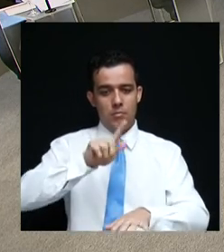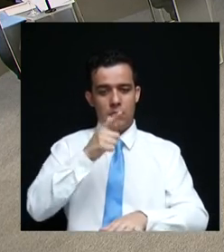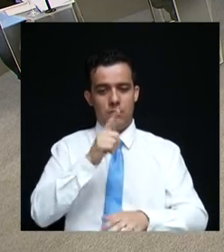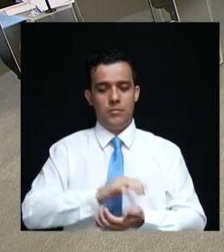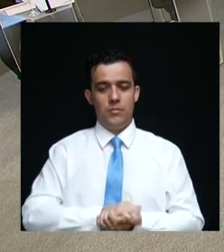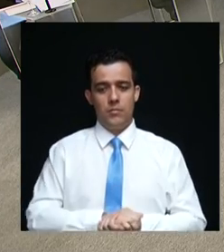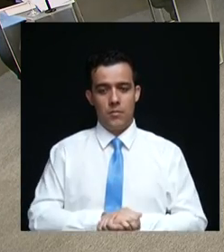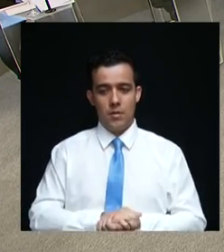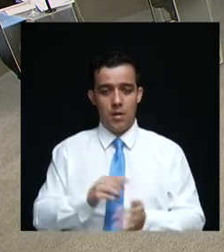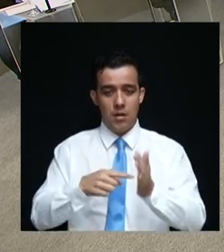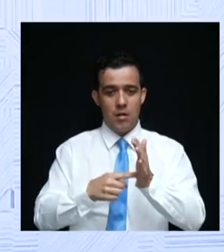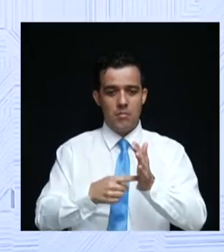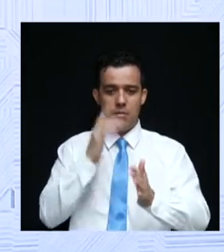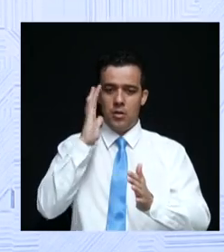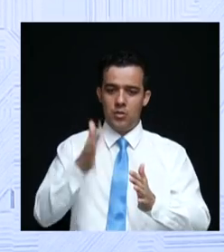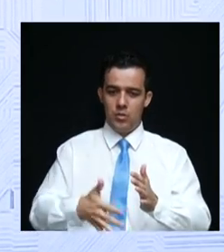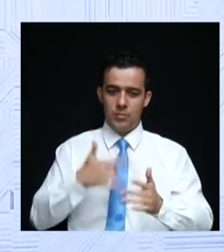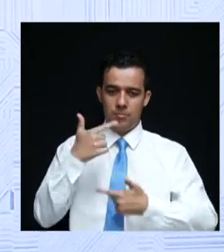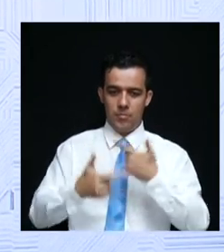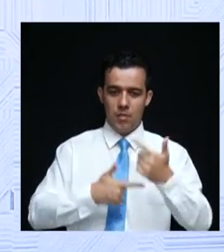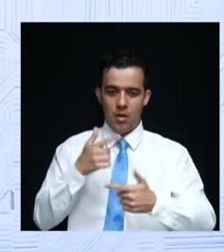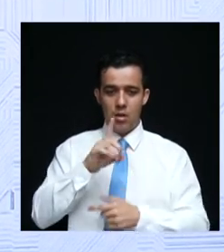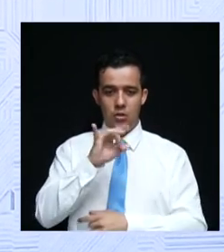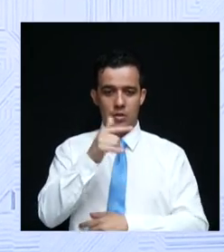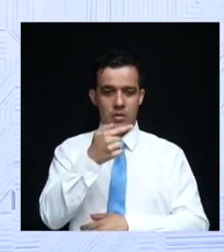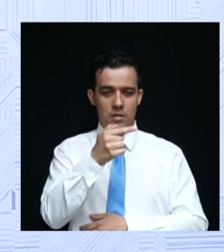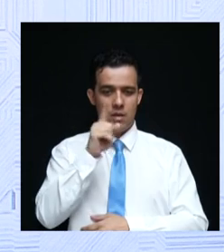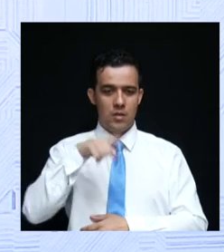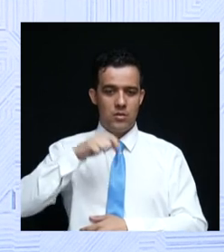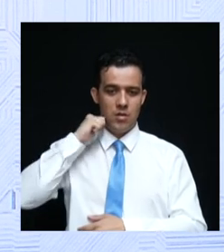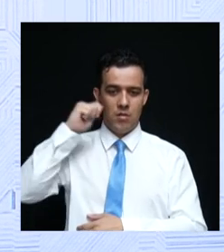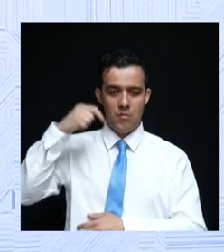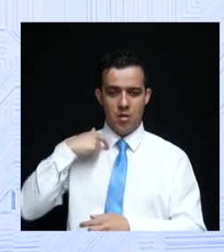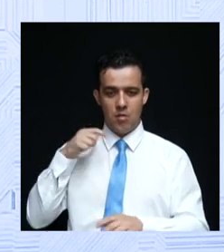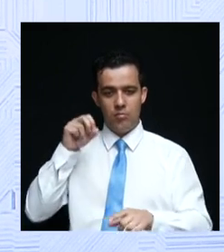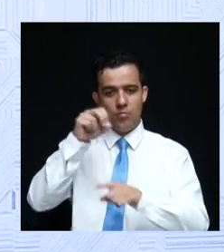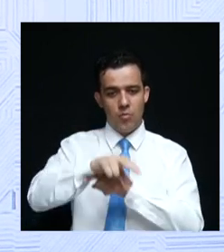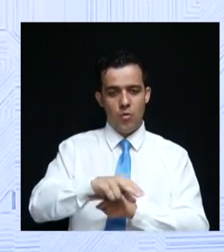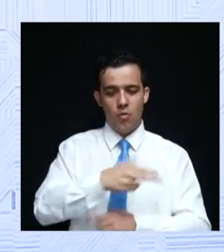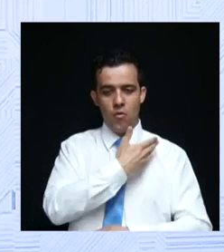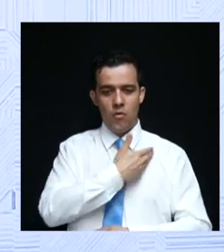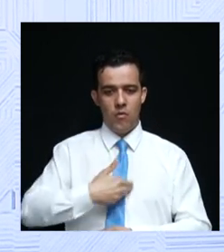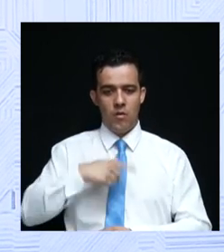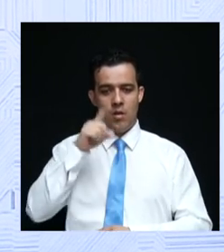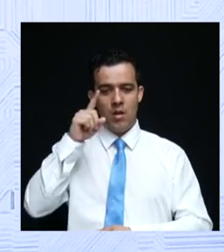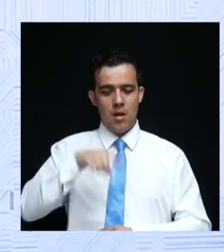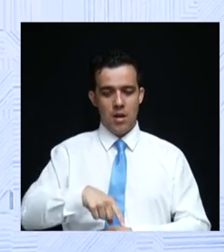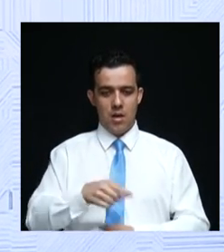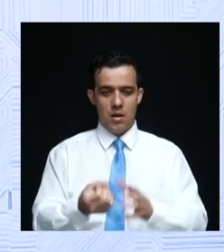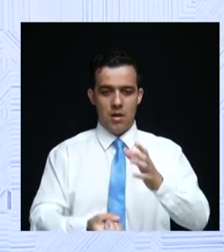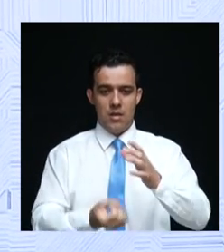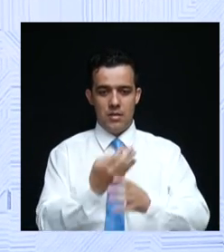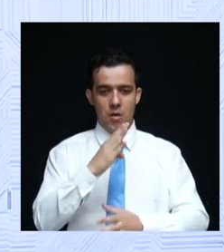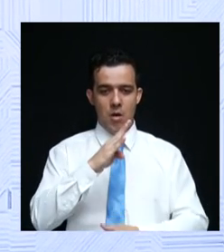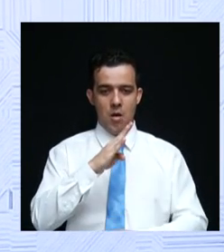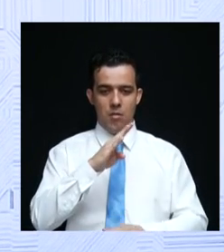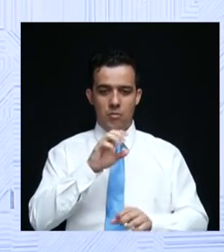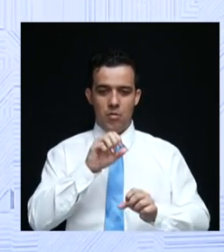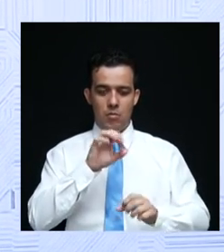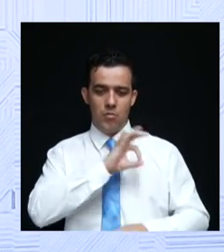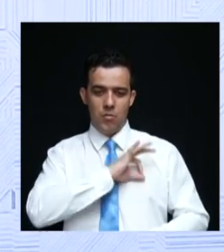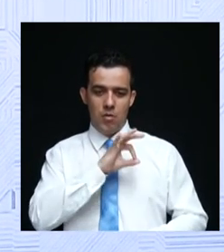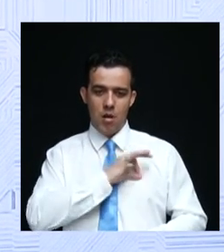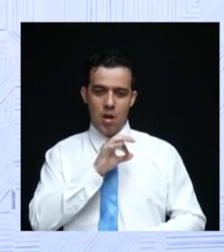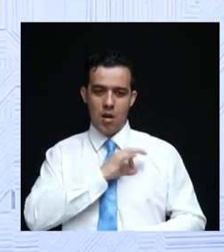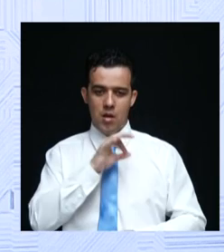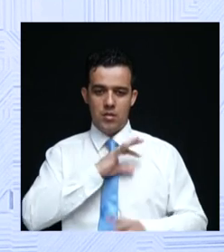Bom, a primeira ação nós já iniciamos desde o dia 7 de abril quando assumiu o governo foi a criação do batalhão de terminal para garantir segurança às pessoas